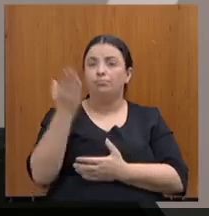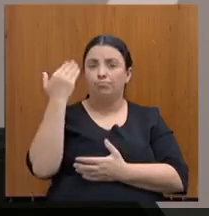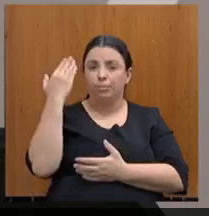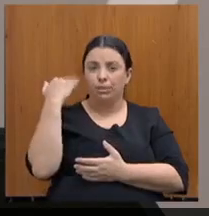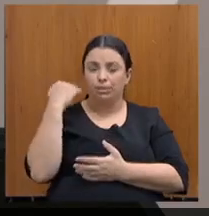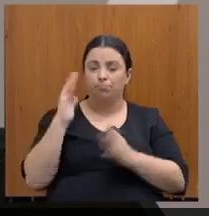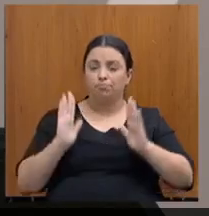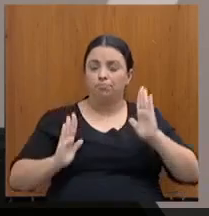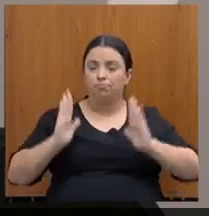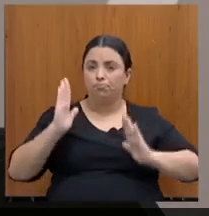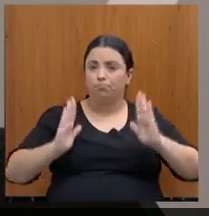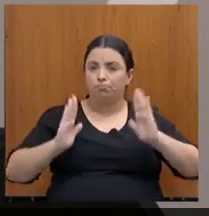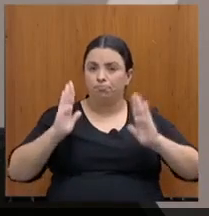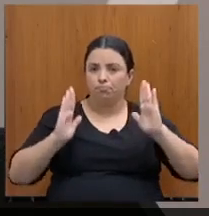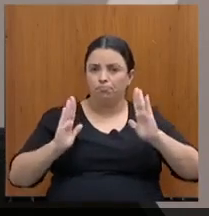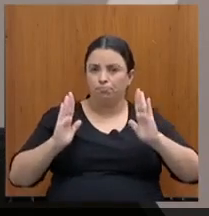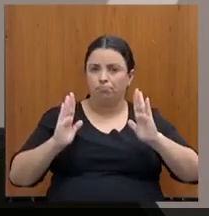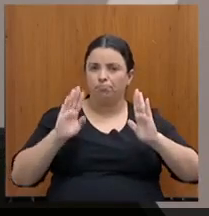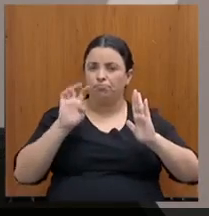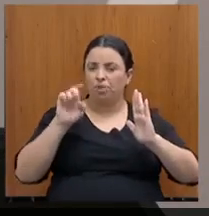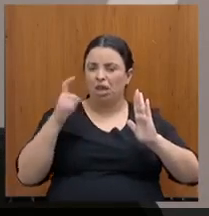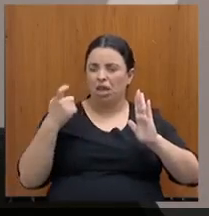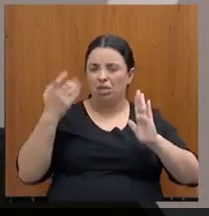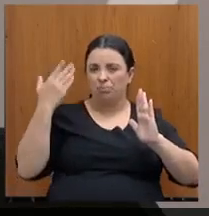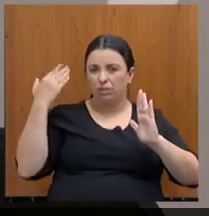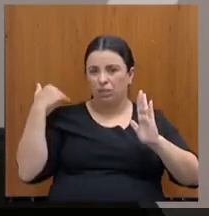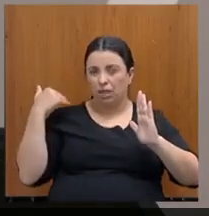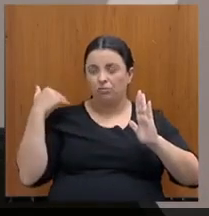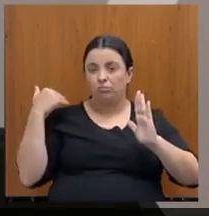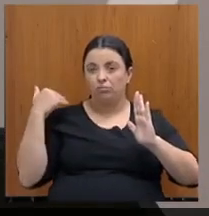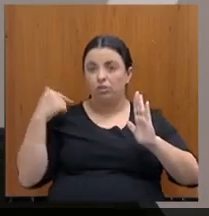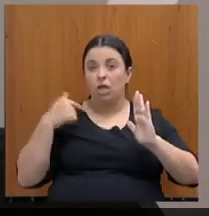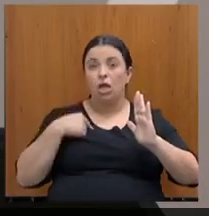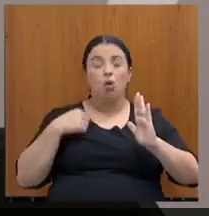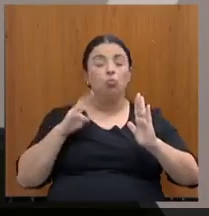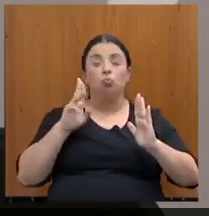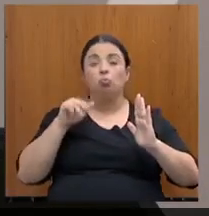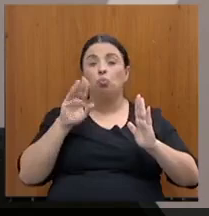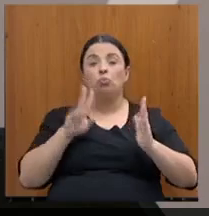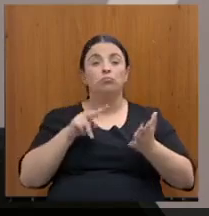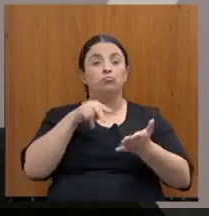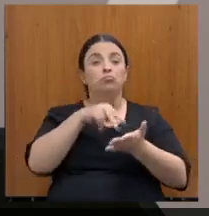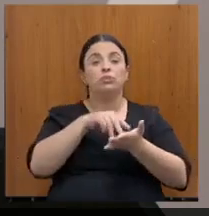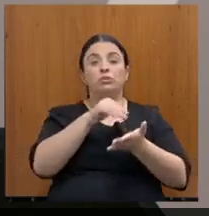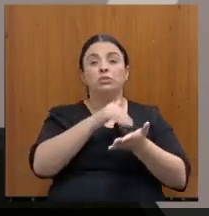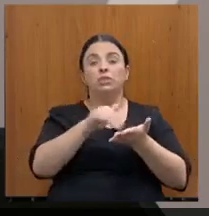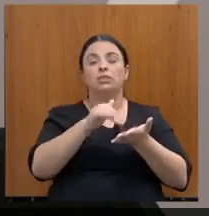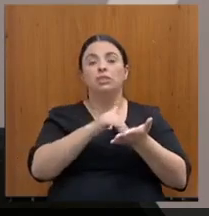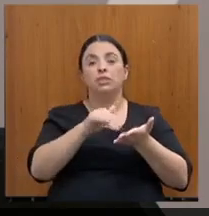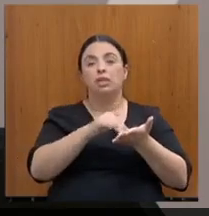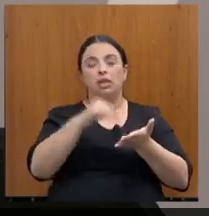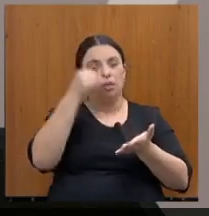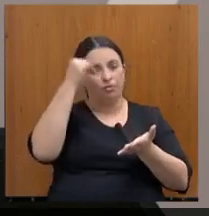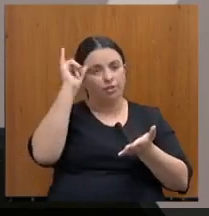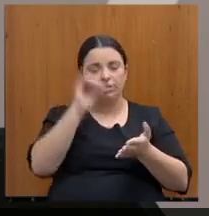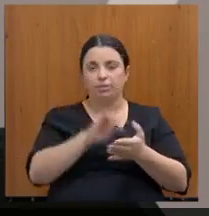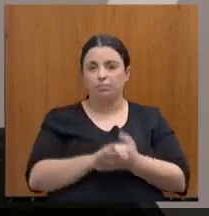Secretaria da Fazenda em quatro anos de mandato. Eu nunca fui. Eu fui recebida na Secretaria da Fazenda.